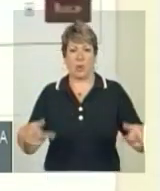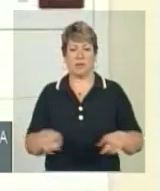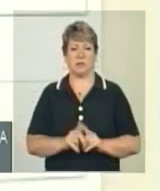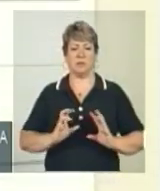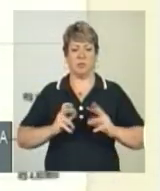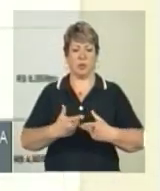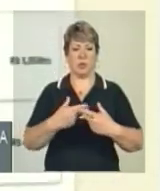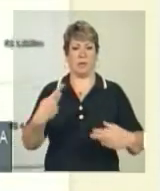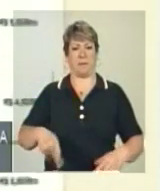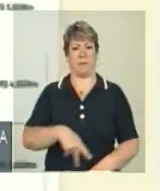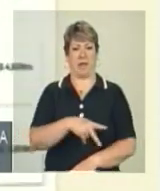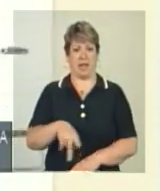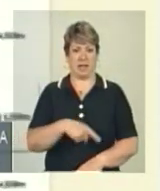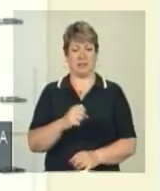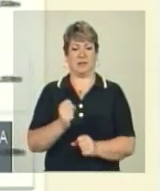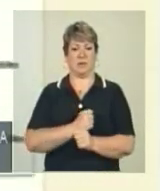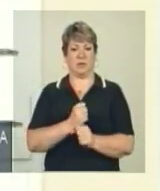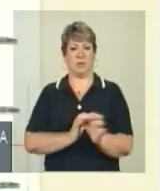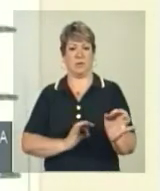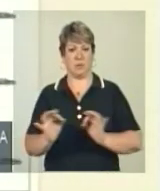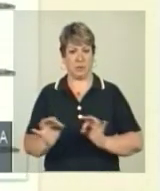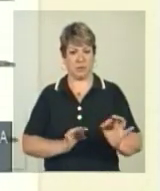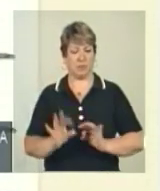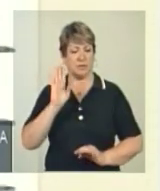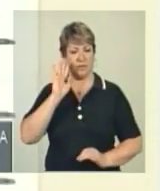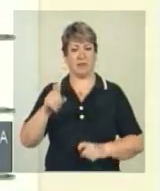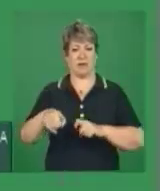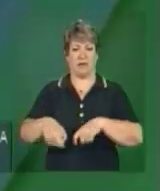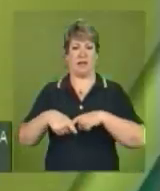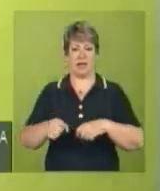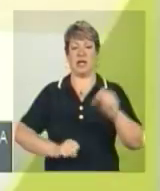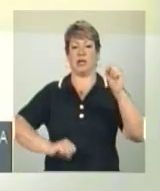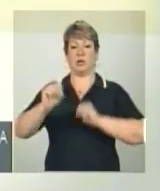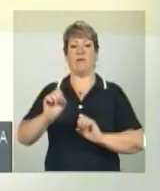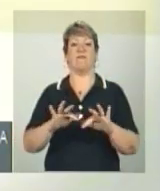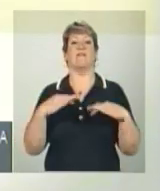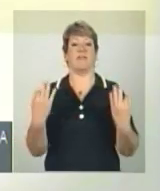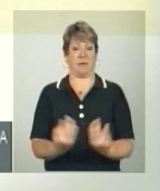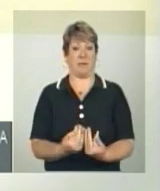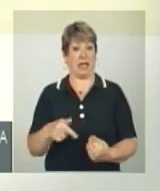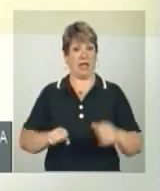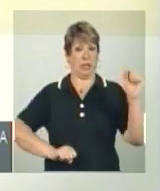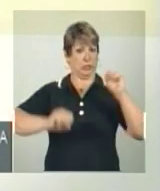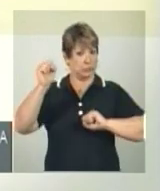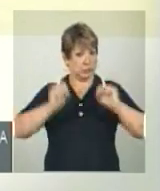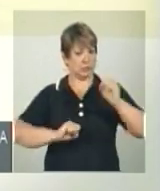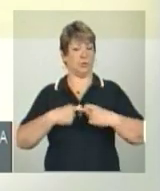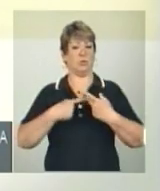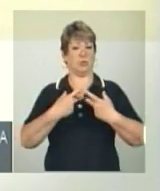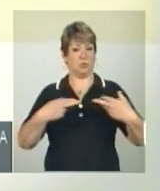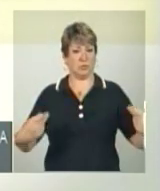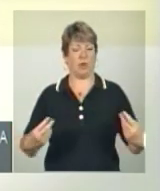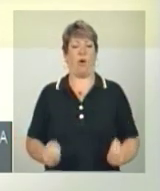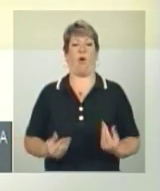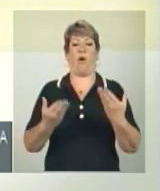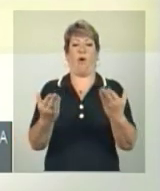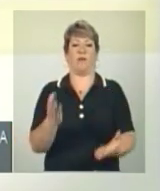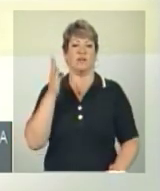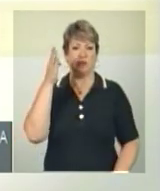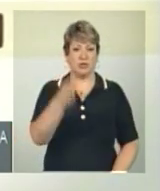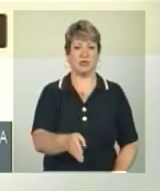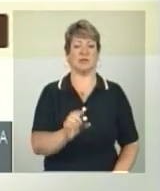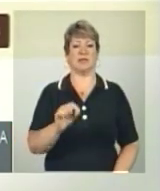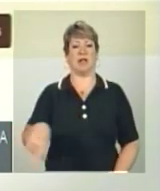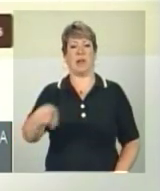país para a produção primária e da agroindústria familiar. A indústria oferece diretamente seus produtos